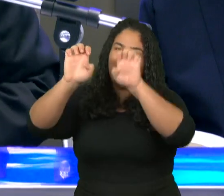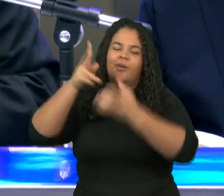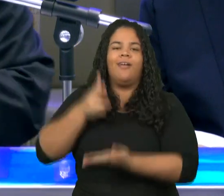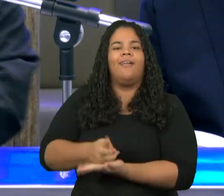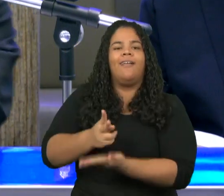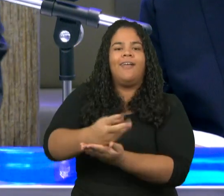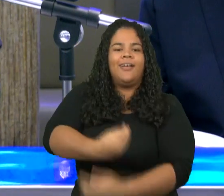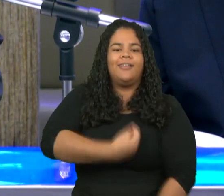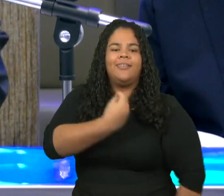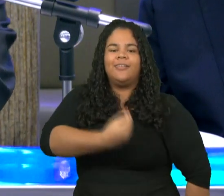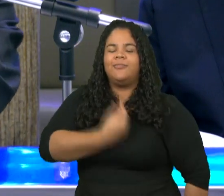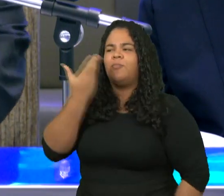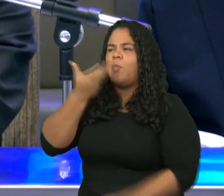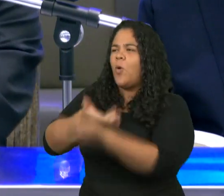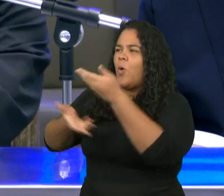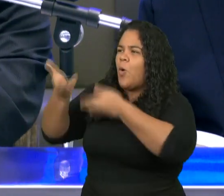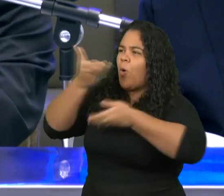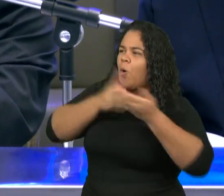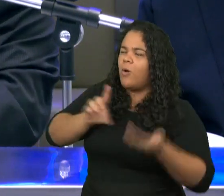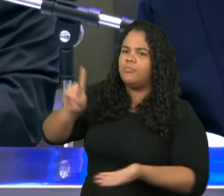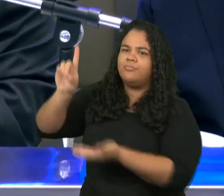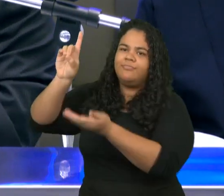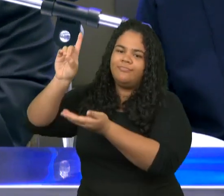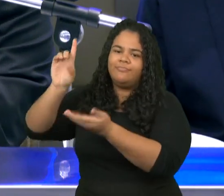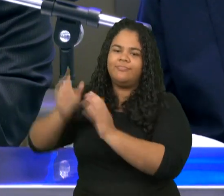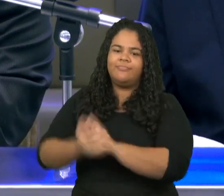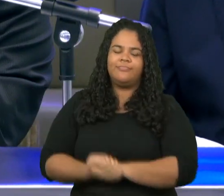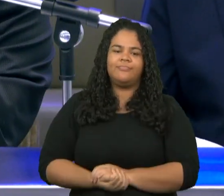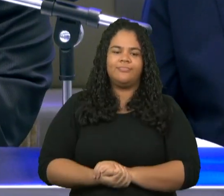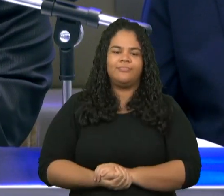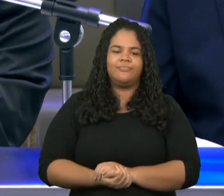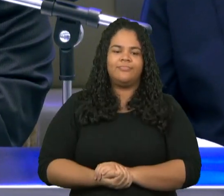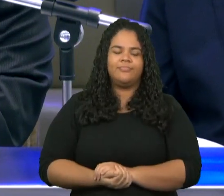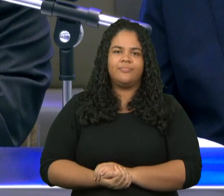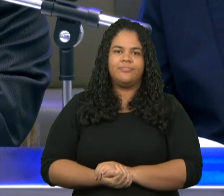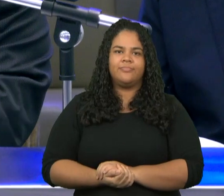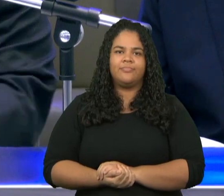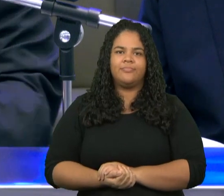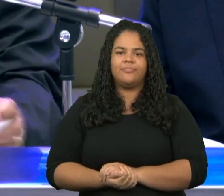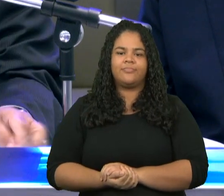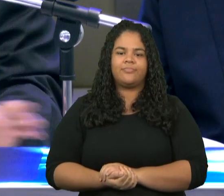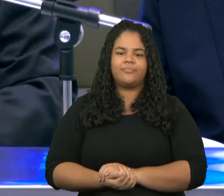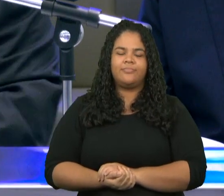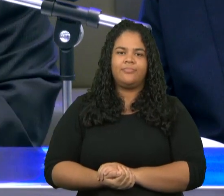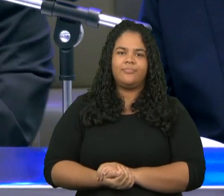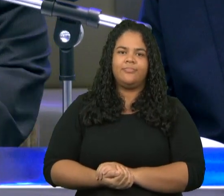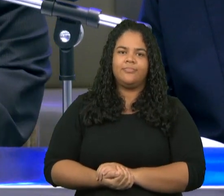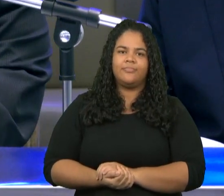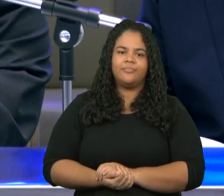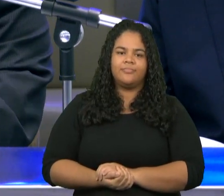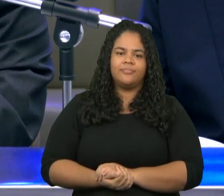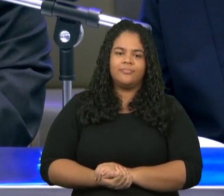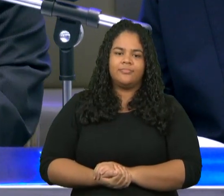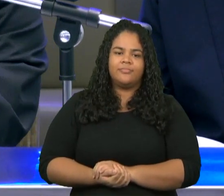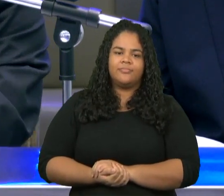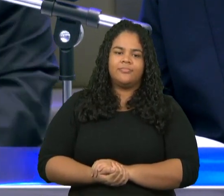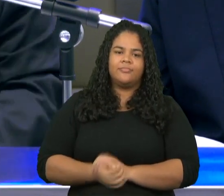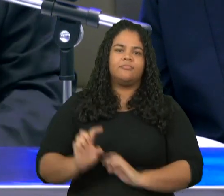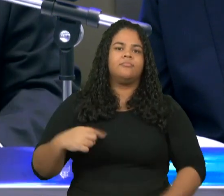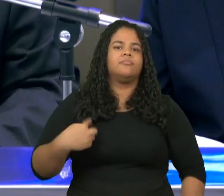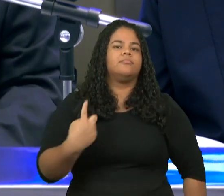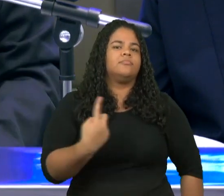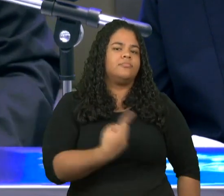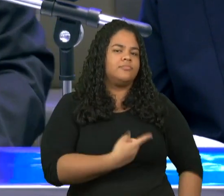na presença de Deus essa deve ser irmãos uma das características encontradas em